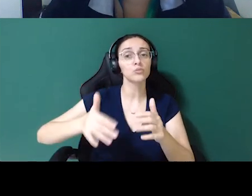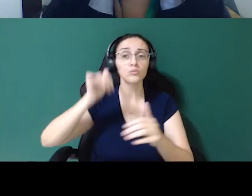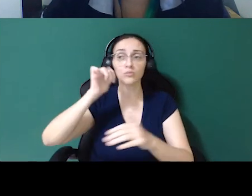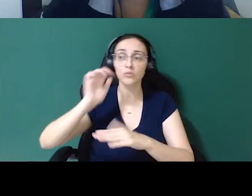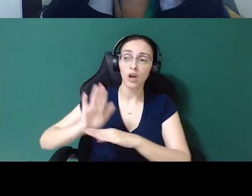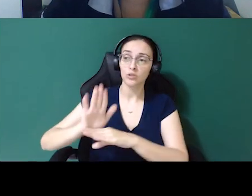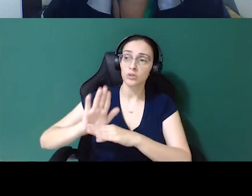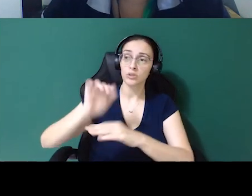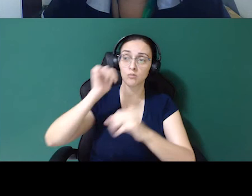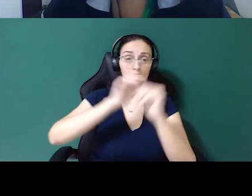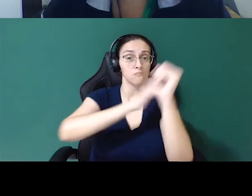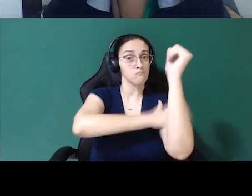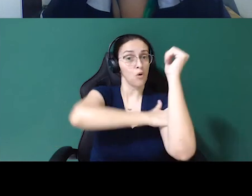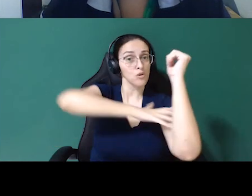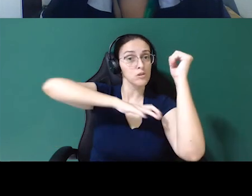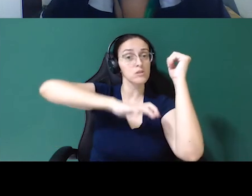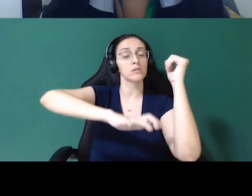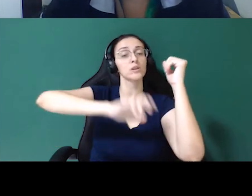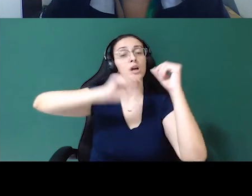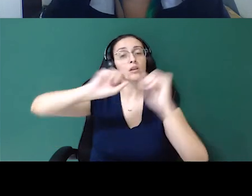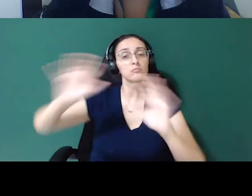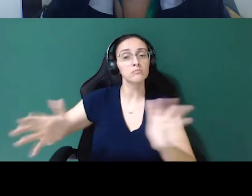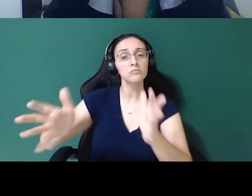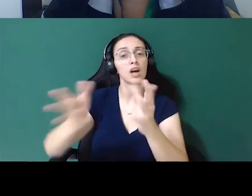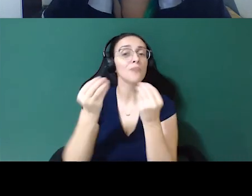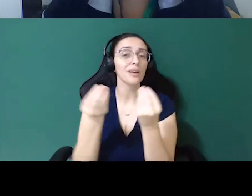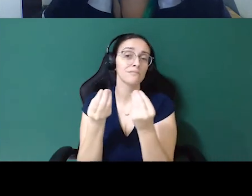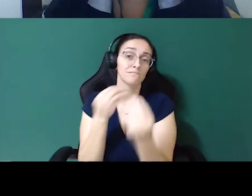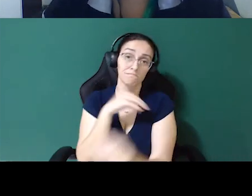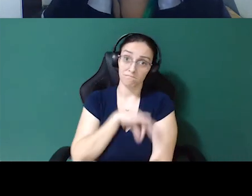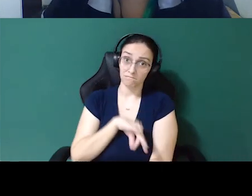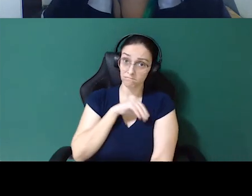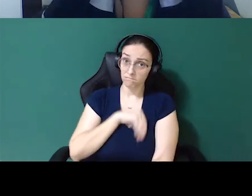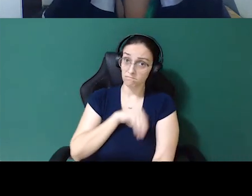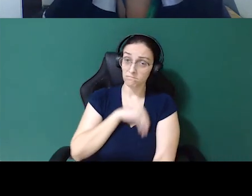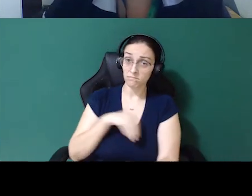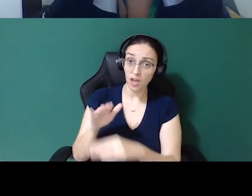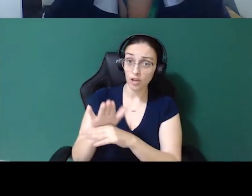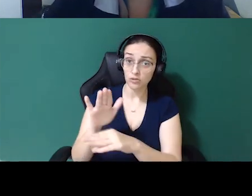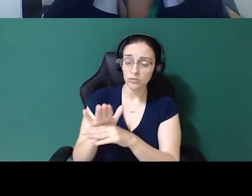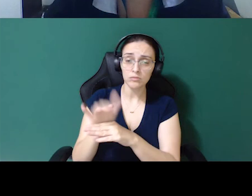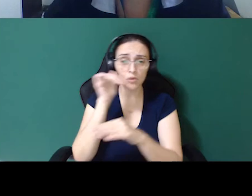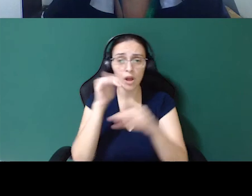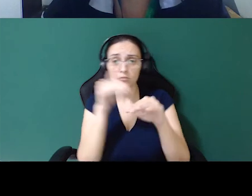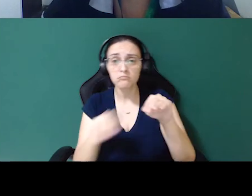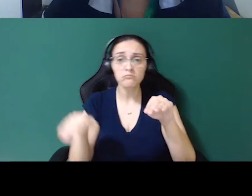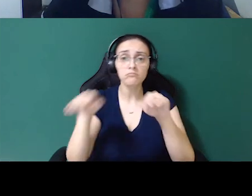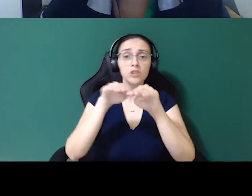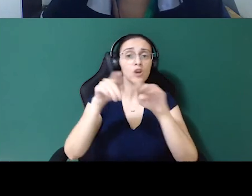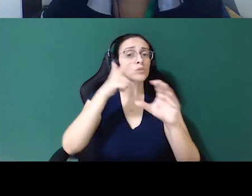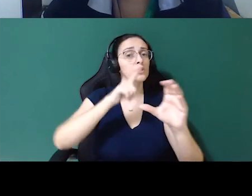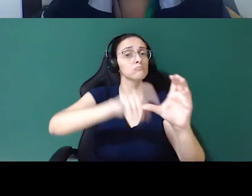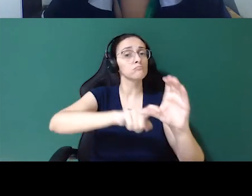mulheres dentro da TI é trazer renda para as mulheres, é colocar as mulheres num patamar de independência